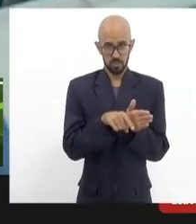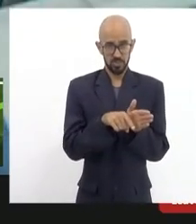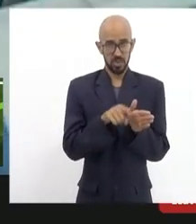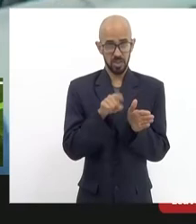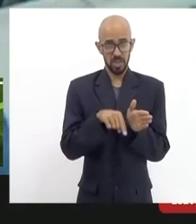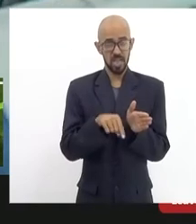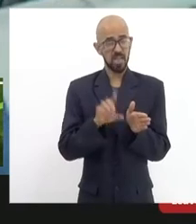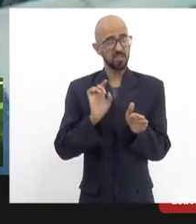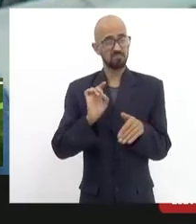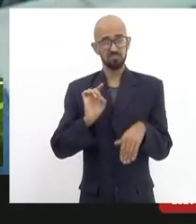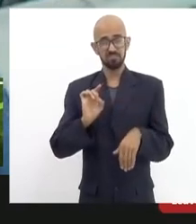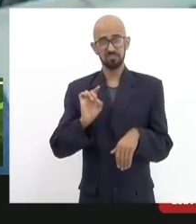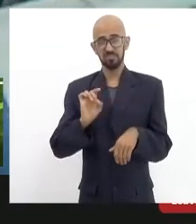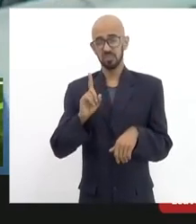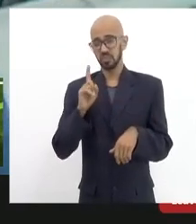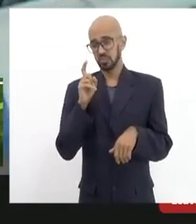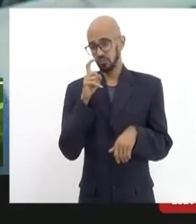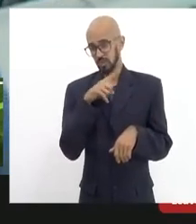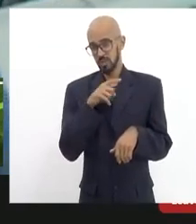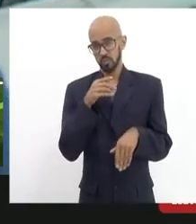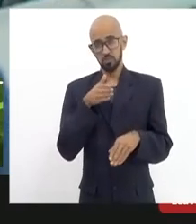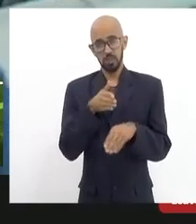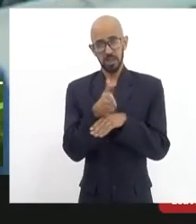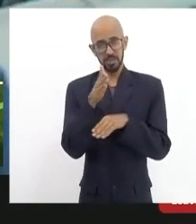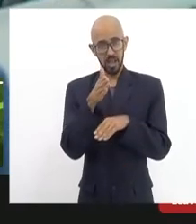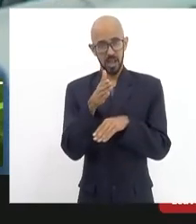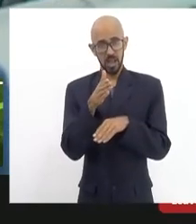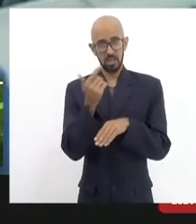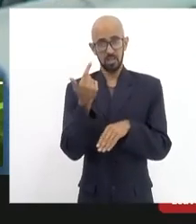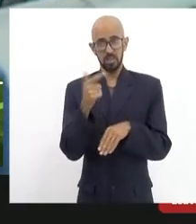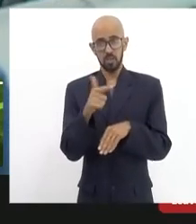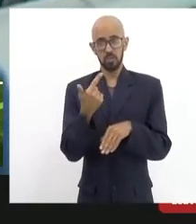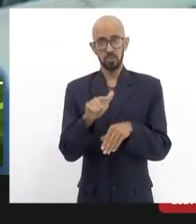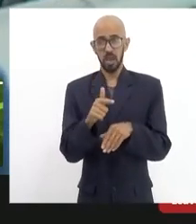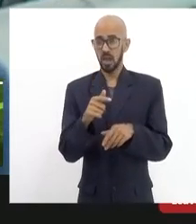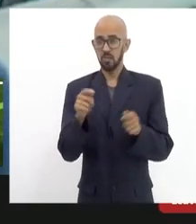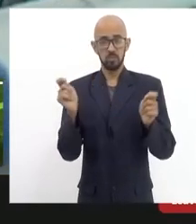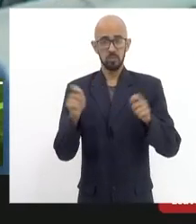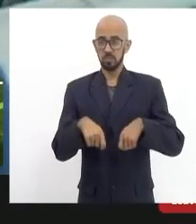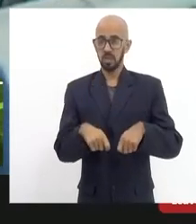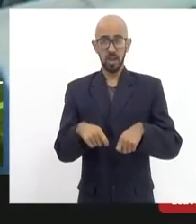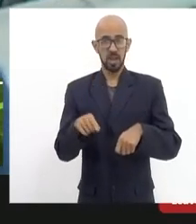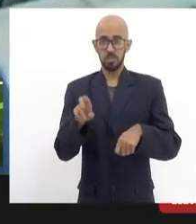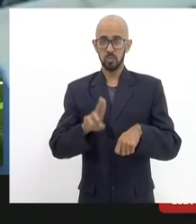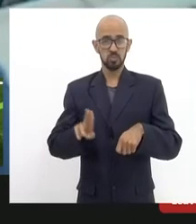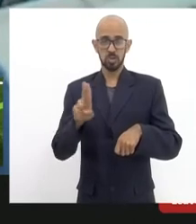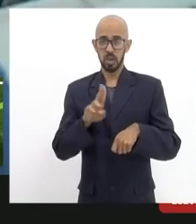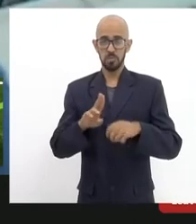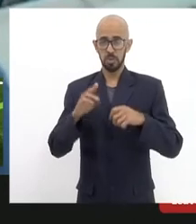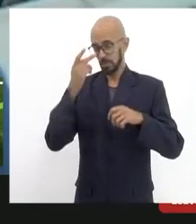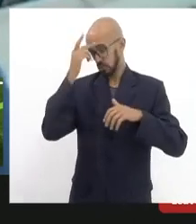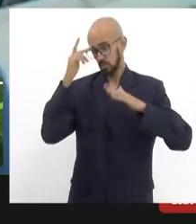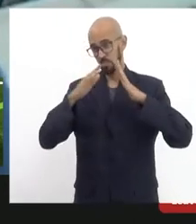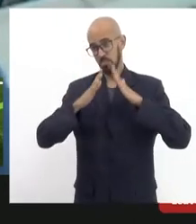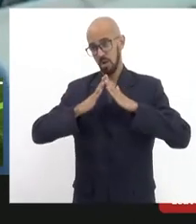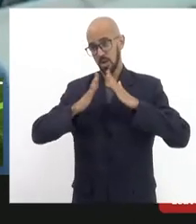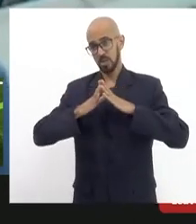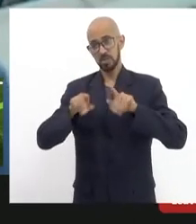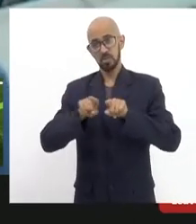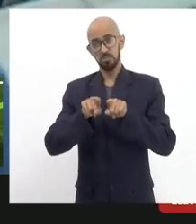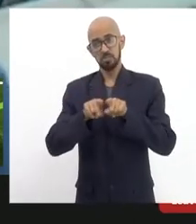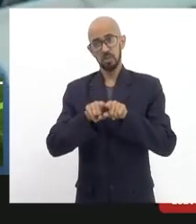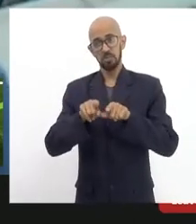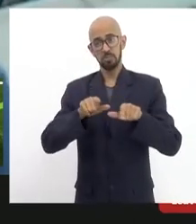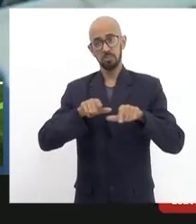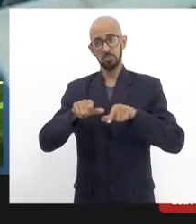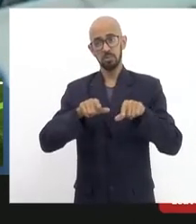a frequência muito baixa não tem servido para os moradores e muito menos para os trabalhadores que teriam que pagar 20